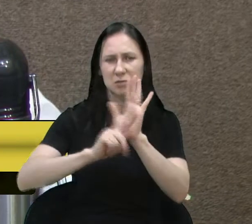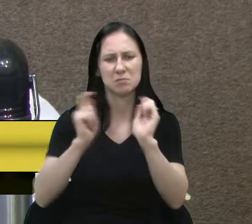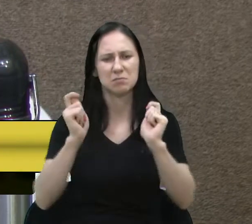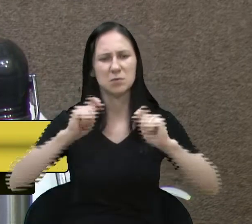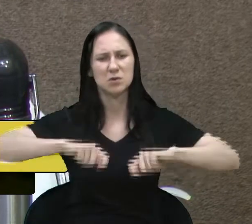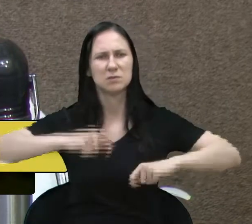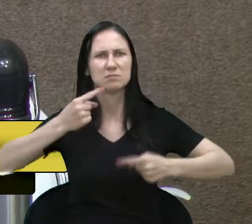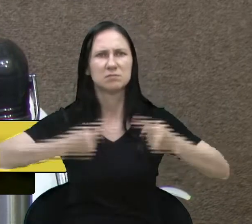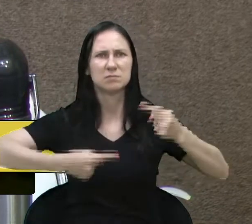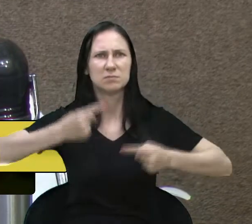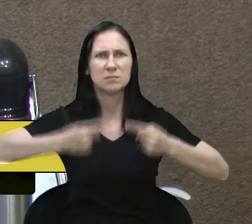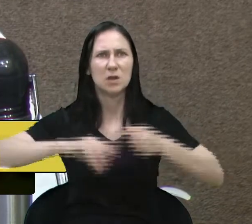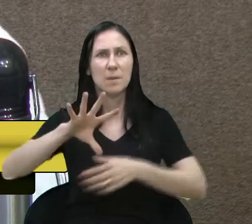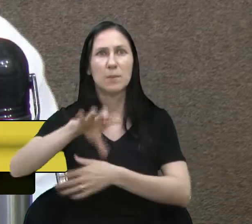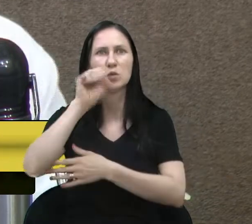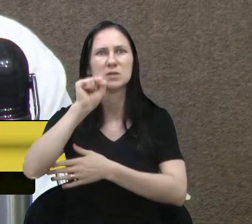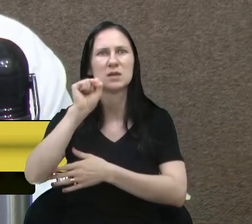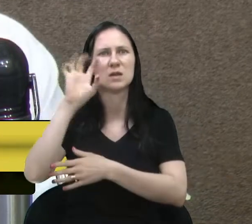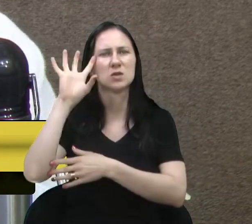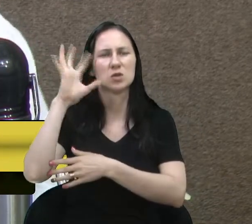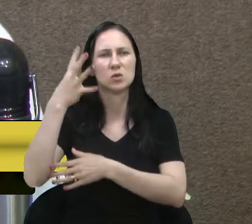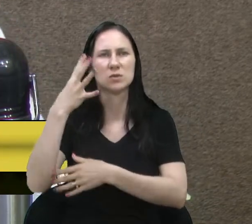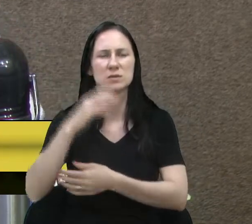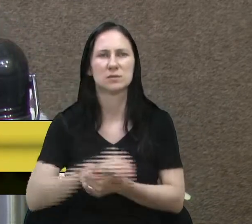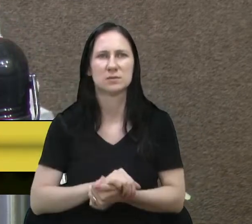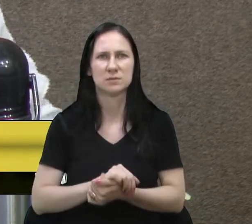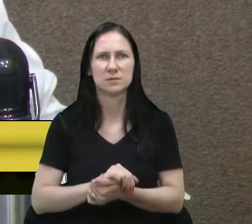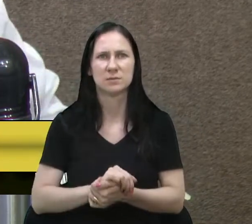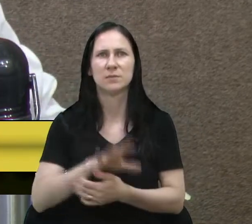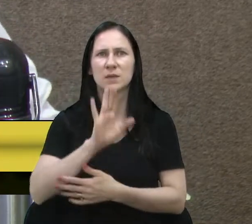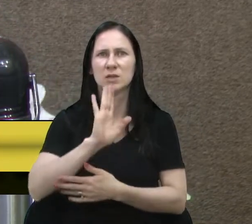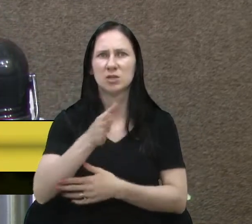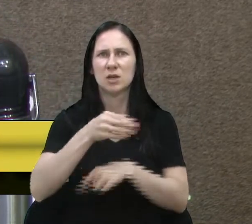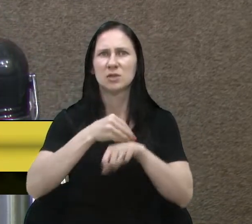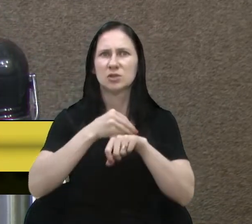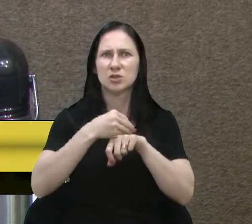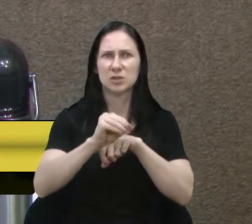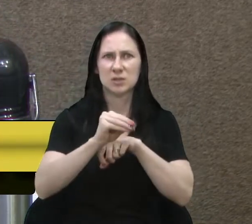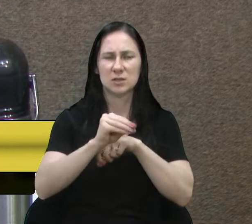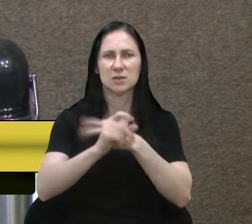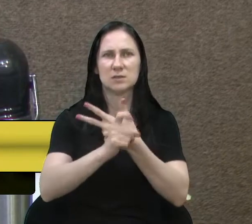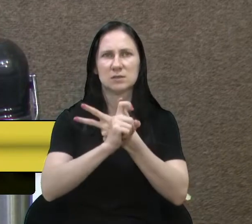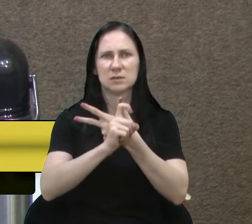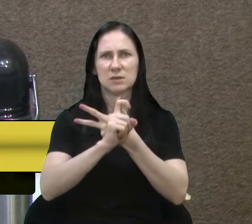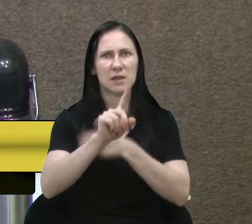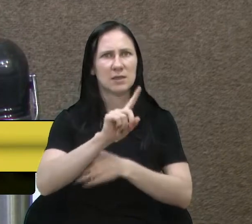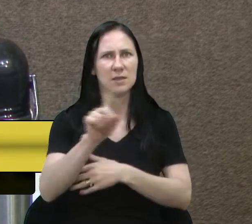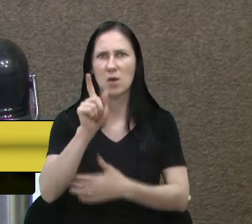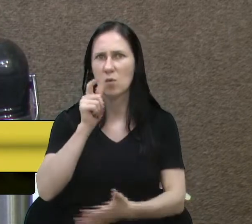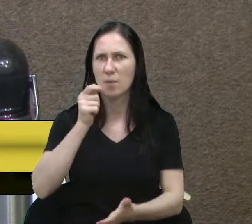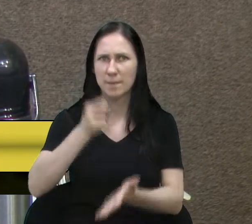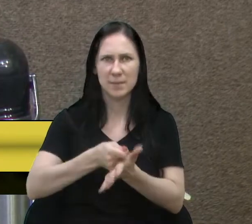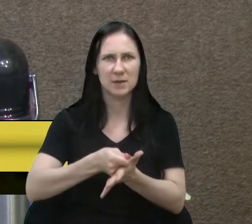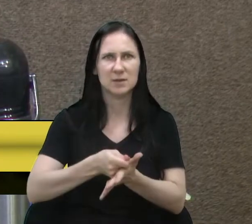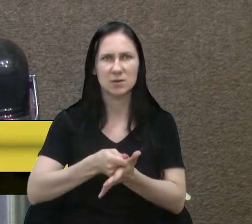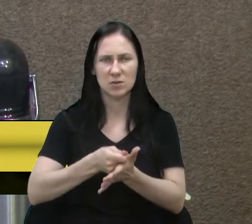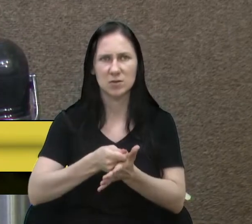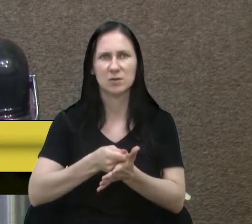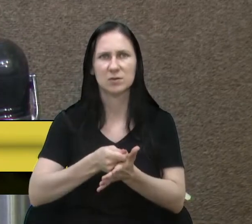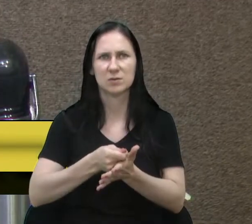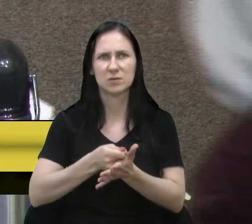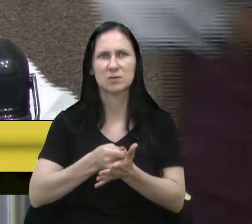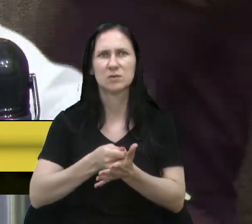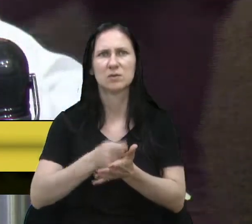e buscar realmente as soluções. Fizemos uma indicação ao Poder Executivo para a não obrigatoriedade da questão dos